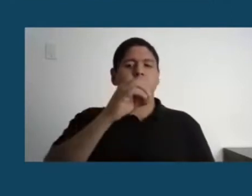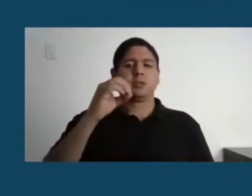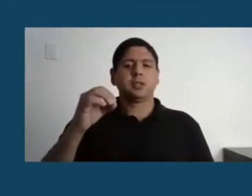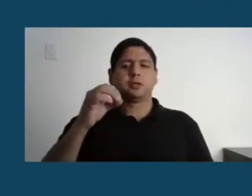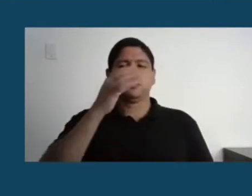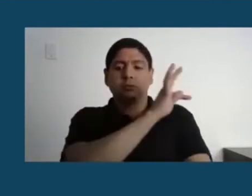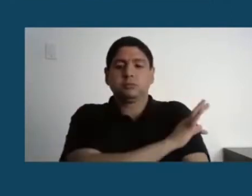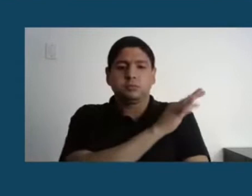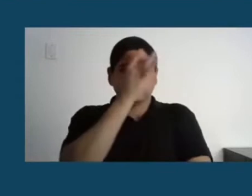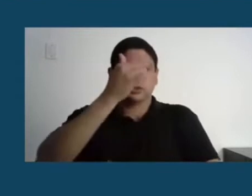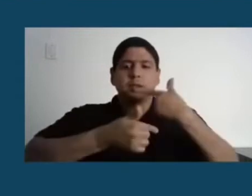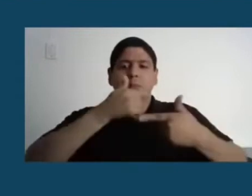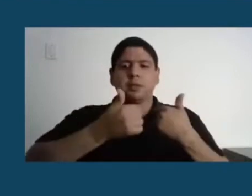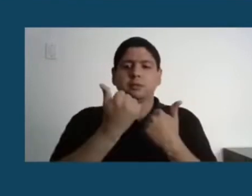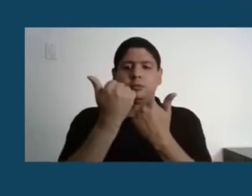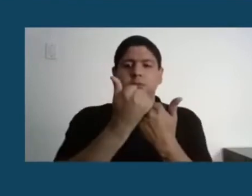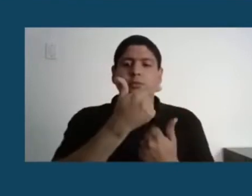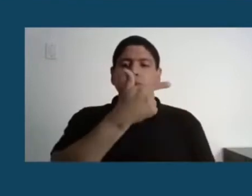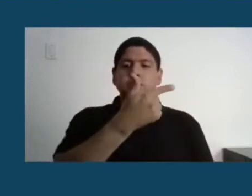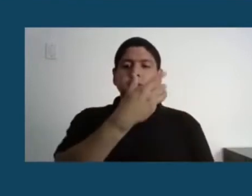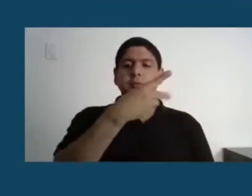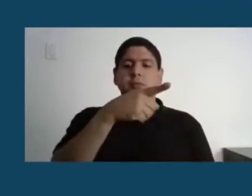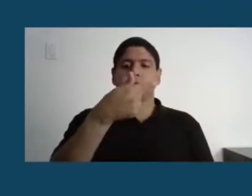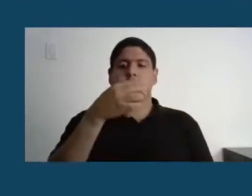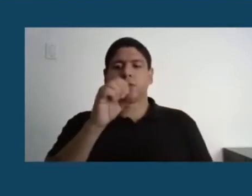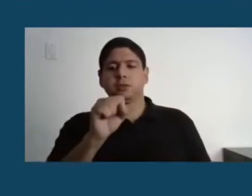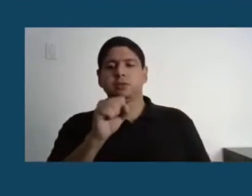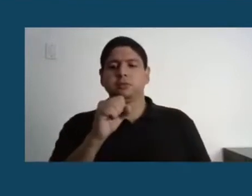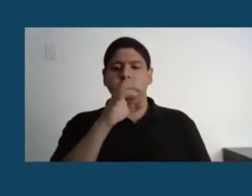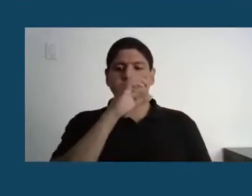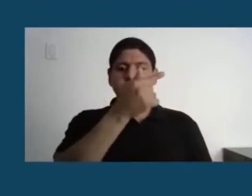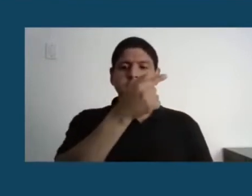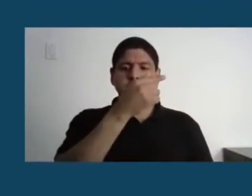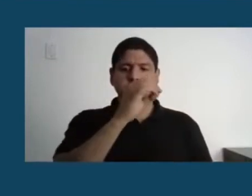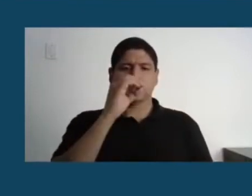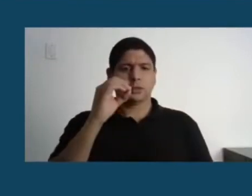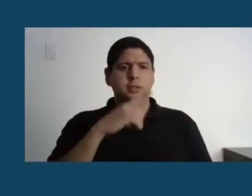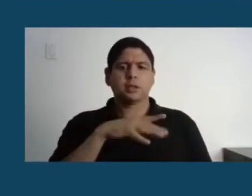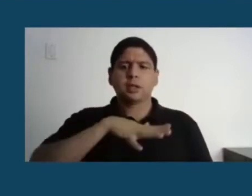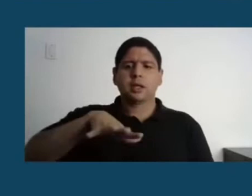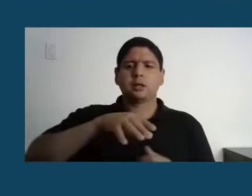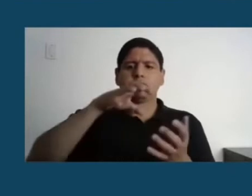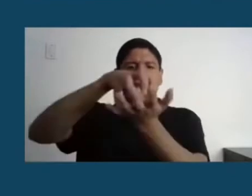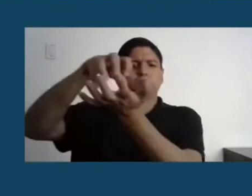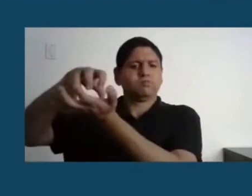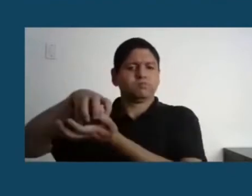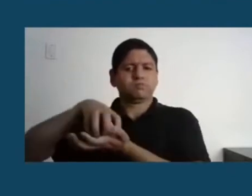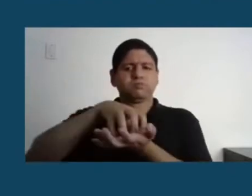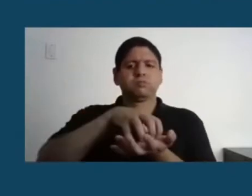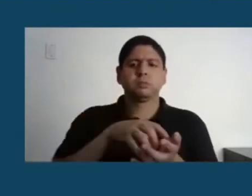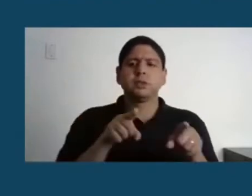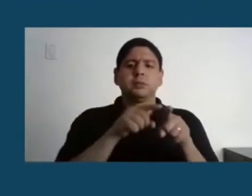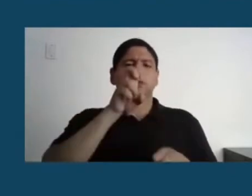nas demais unidades, 3.700 nas nove unidades de saúde que nós temos, e